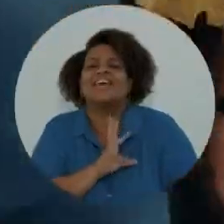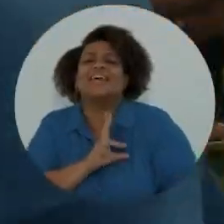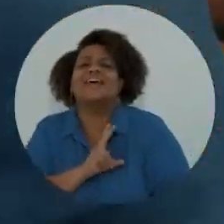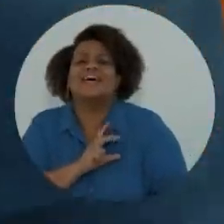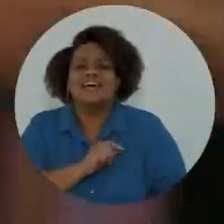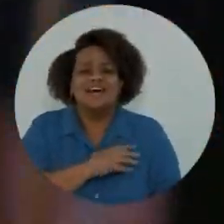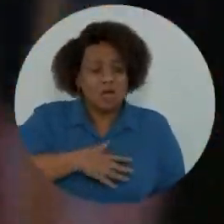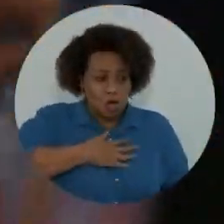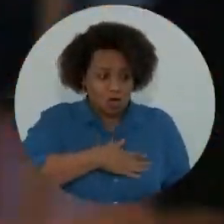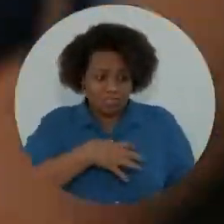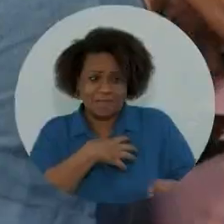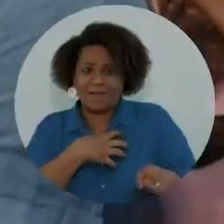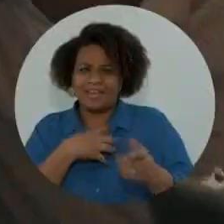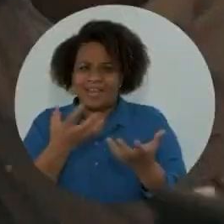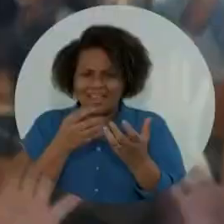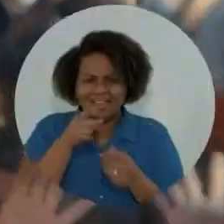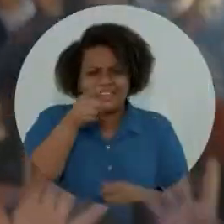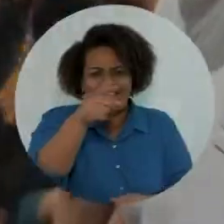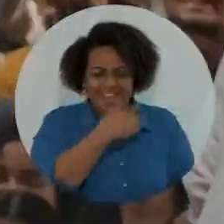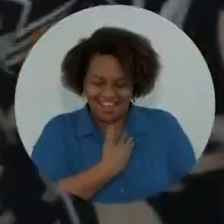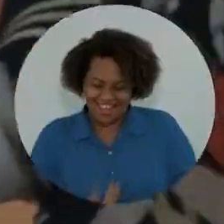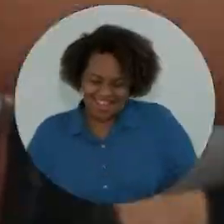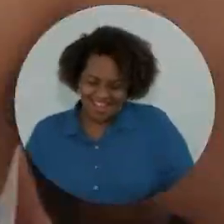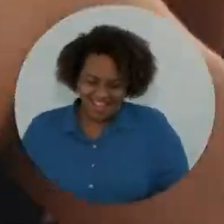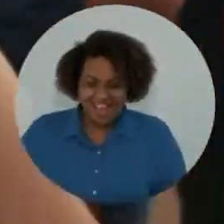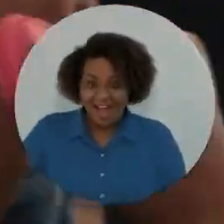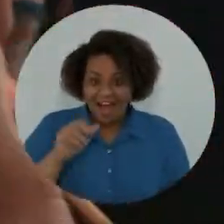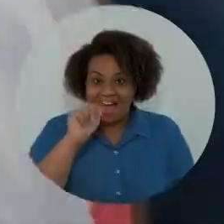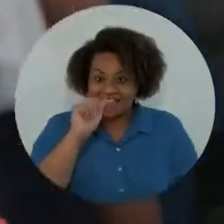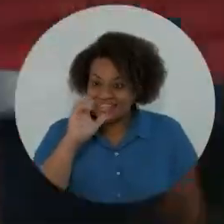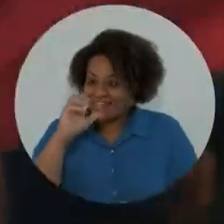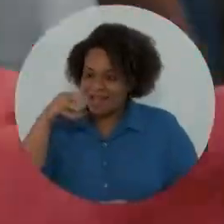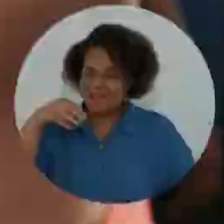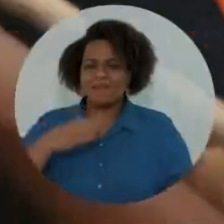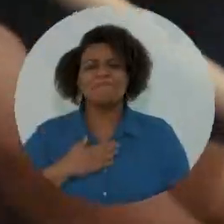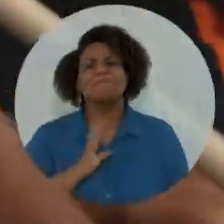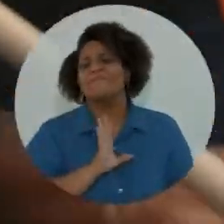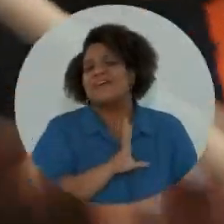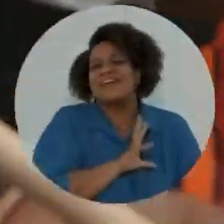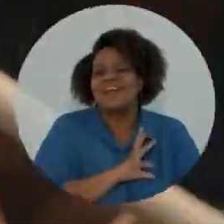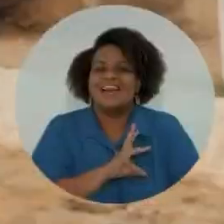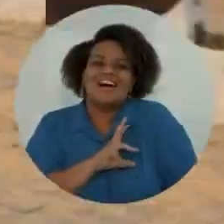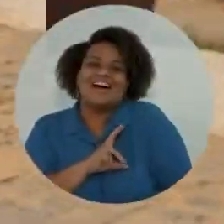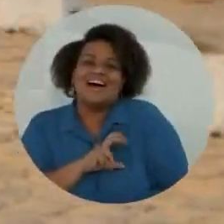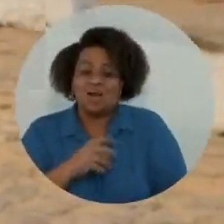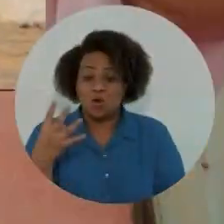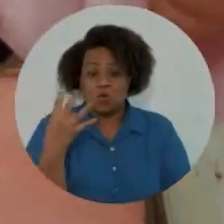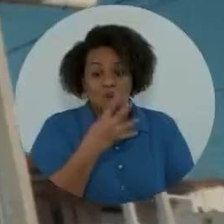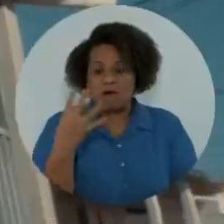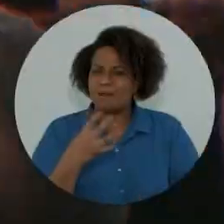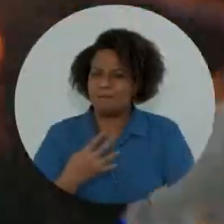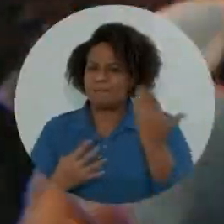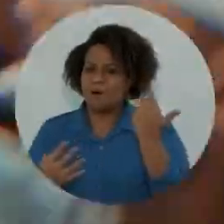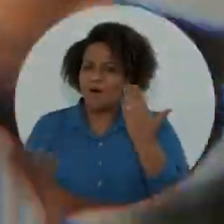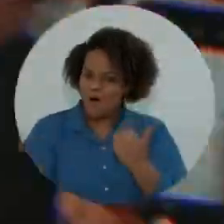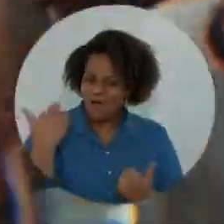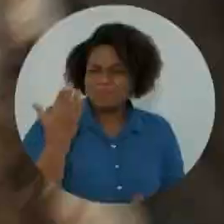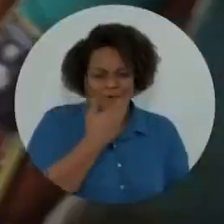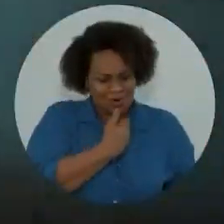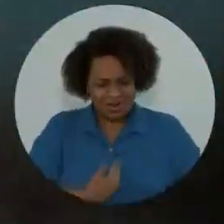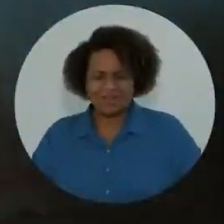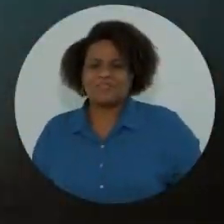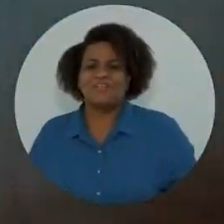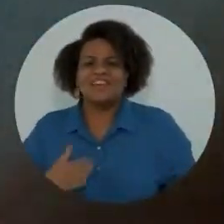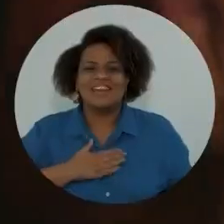quem gosta da Bahia, quer você governador. A ACM, meu amor, é 44, bora meu governador.